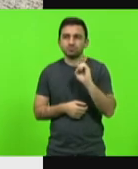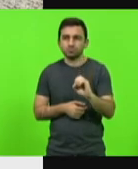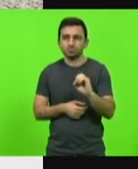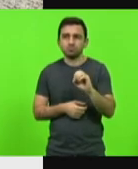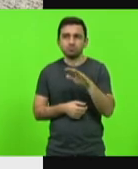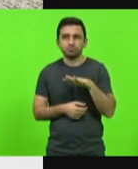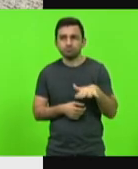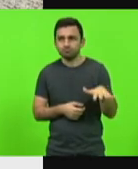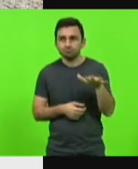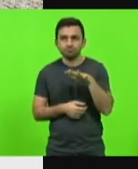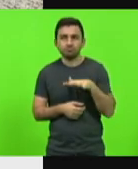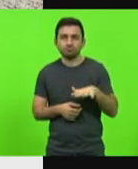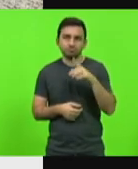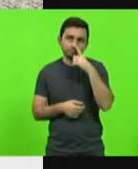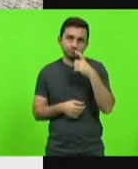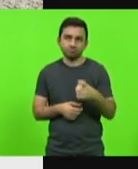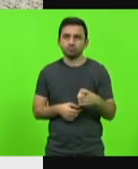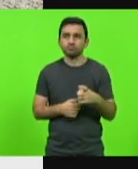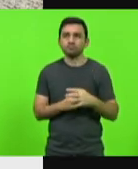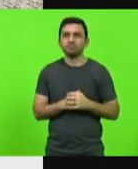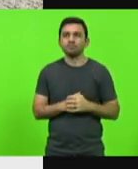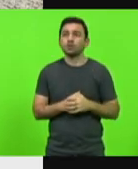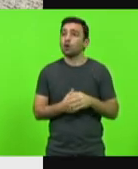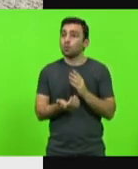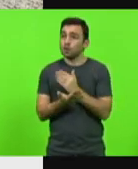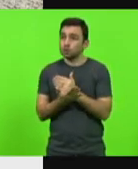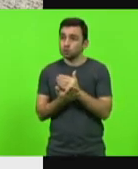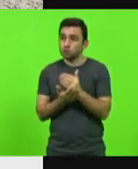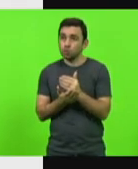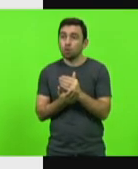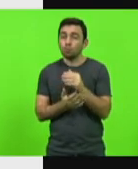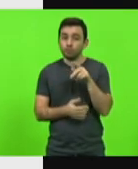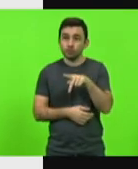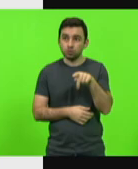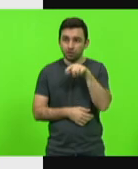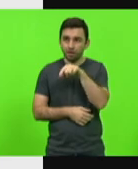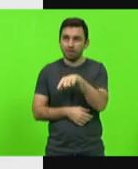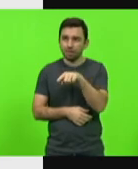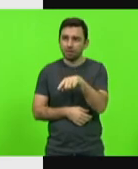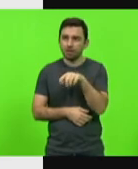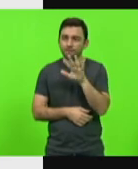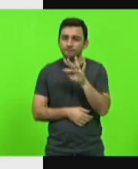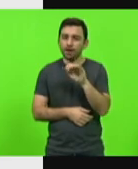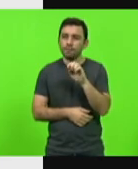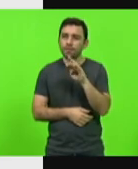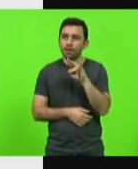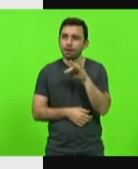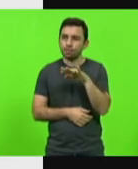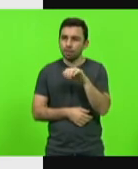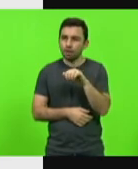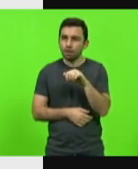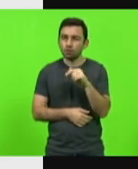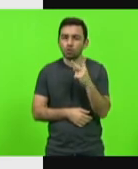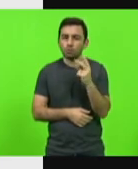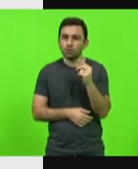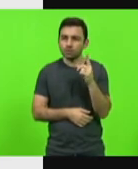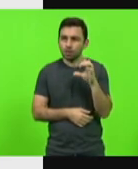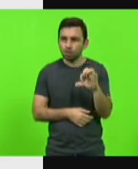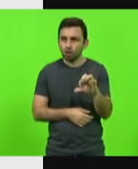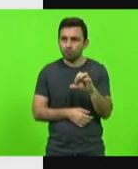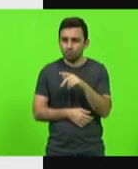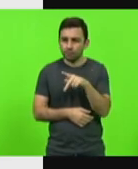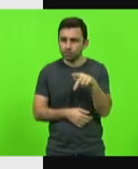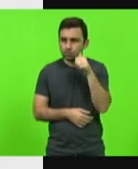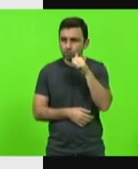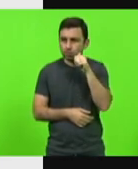Tudo começou com a professora de língua portuguesa Fabiana Mina. Em 2019, ela trabalhou o